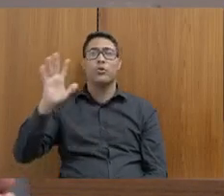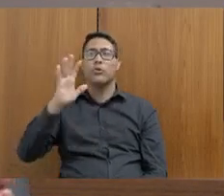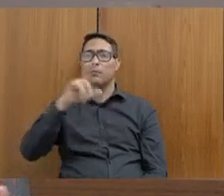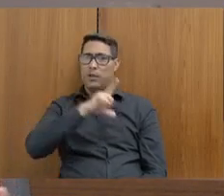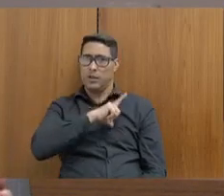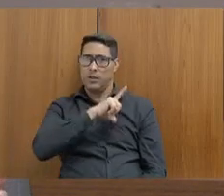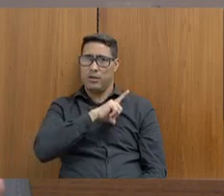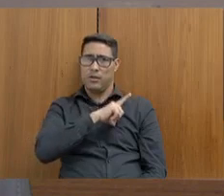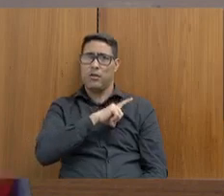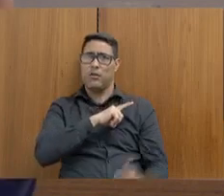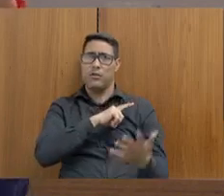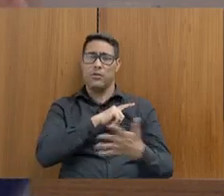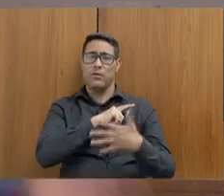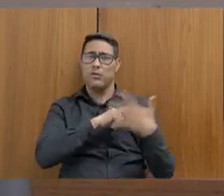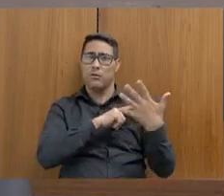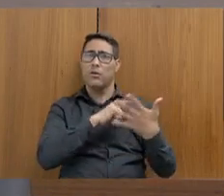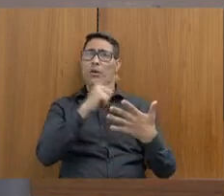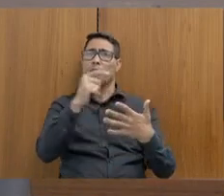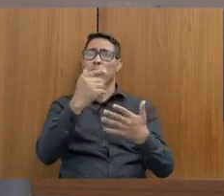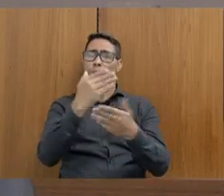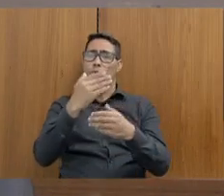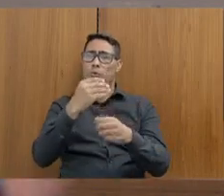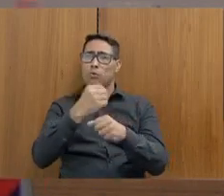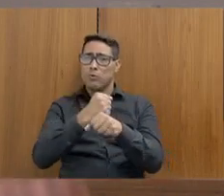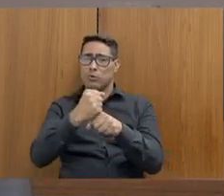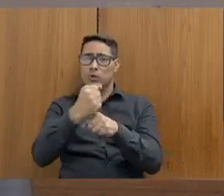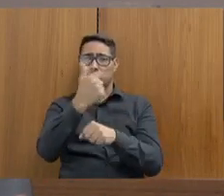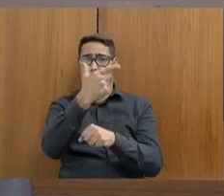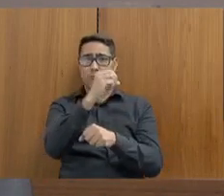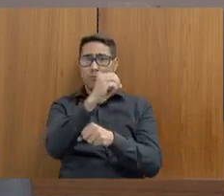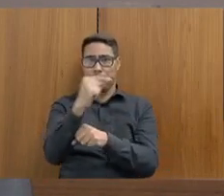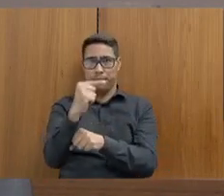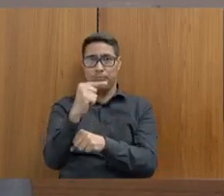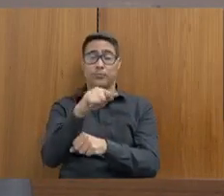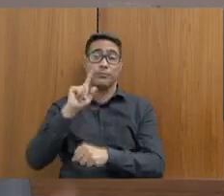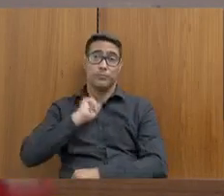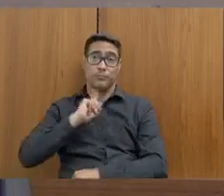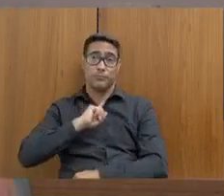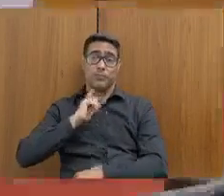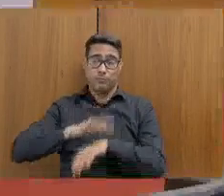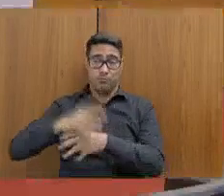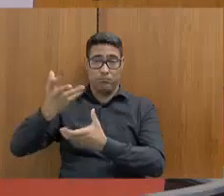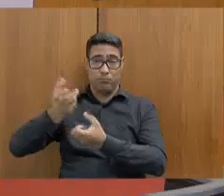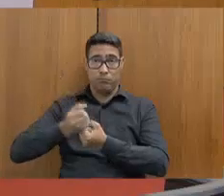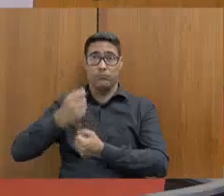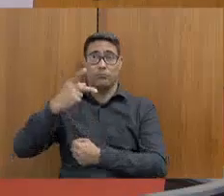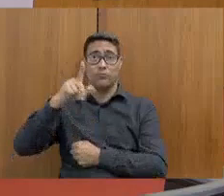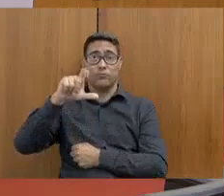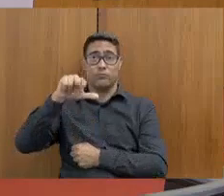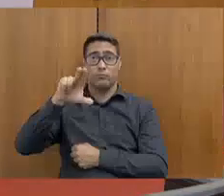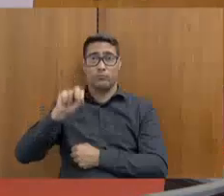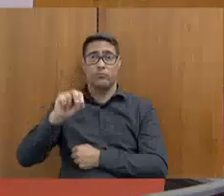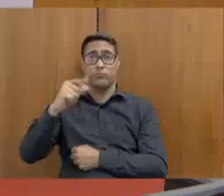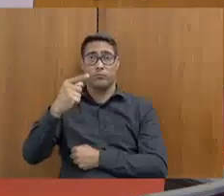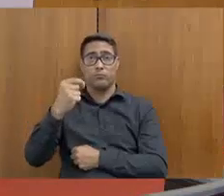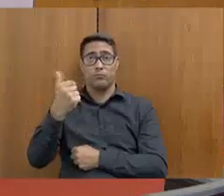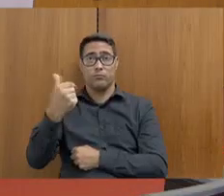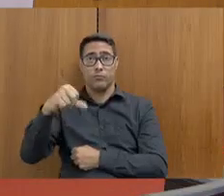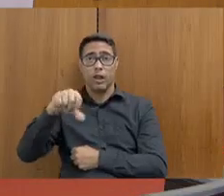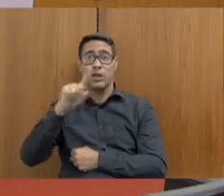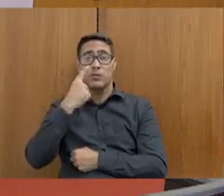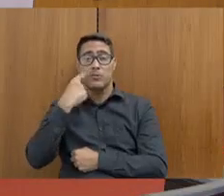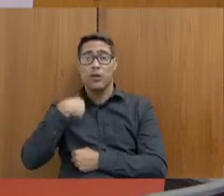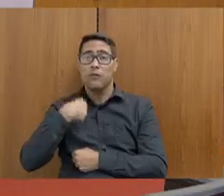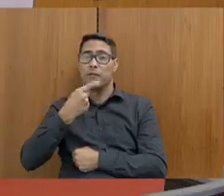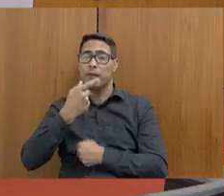prevenção junto à ONU desde 2007, Minas Gerais aderiu ao plano em 2019 e ainda não vemos uma medida